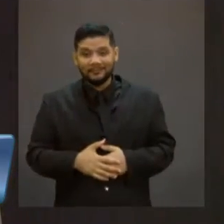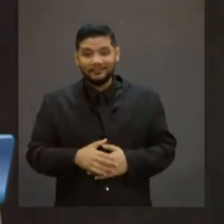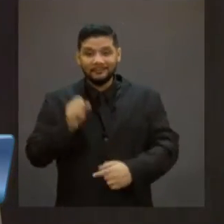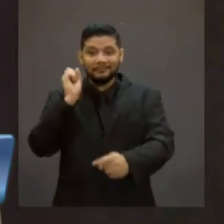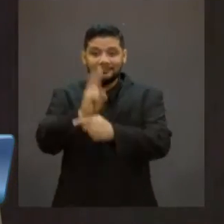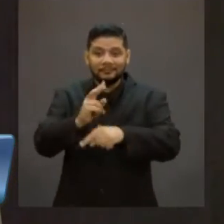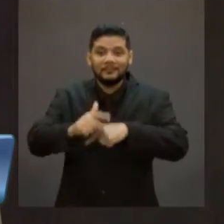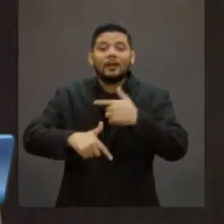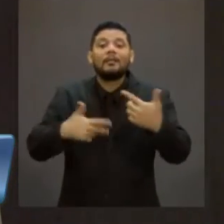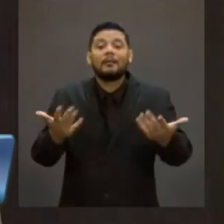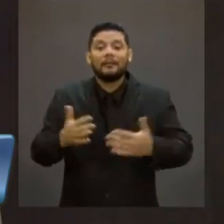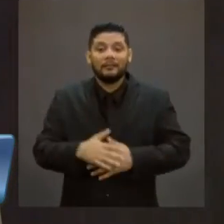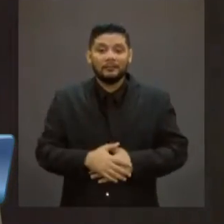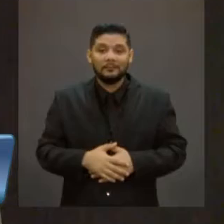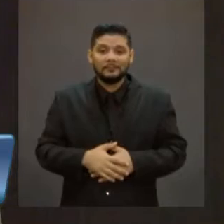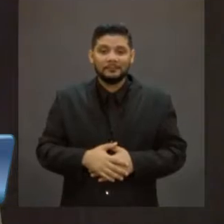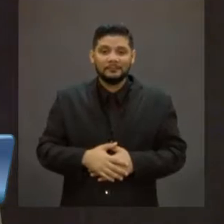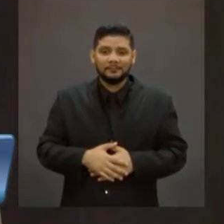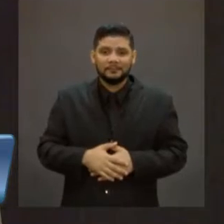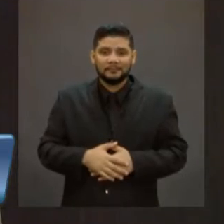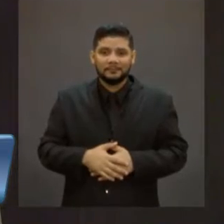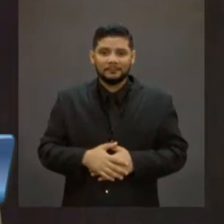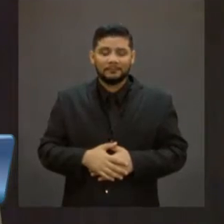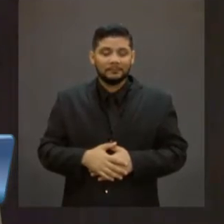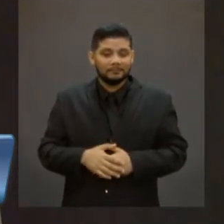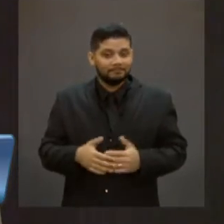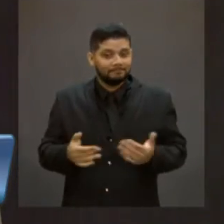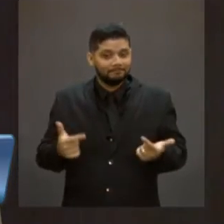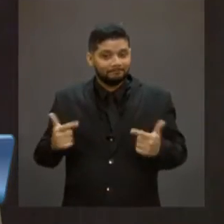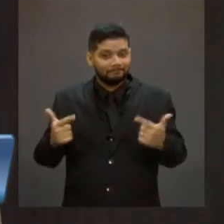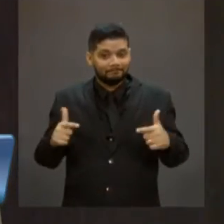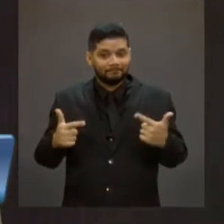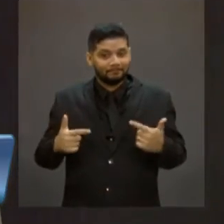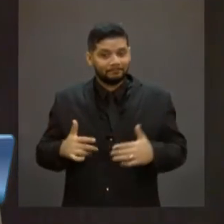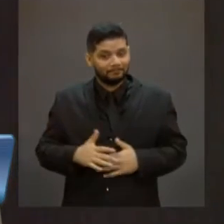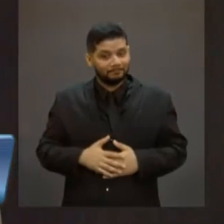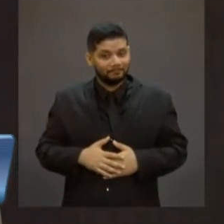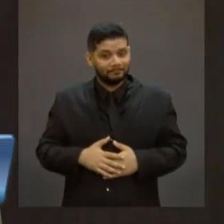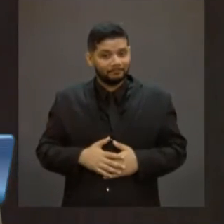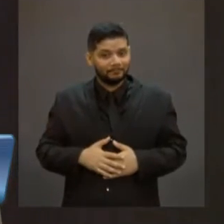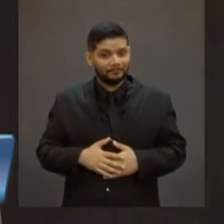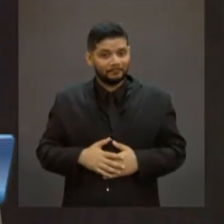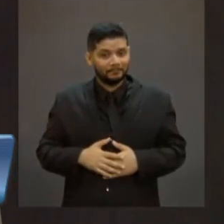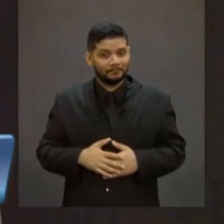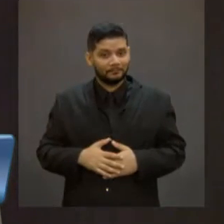E a atividade econômica não estava obstacularizada, porventura, pelas regras trabalhistas.